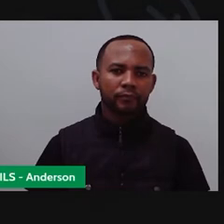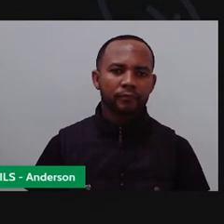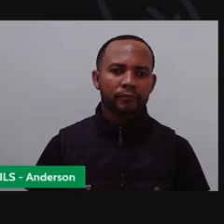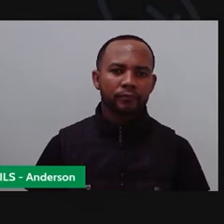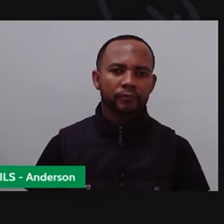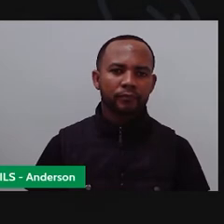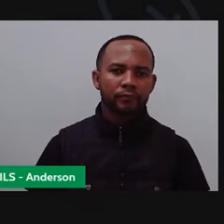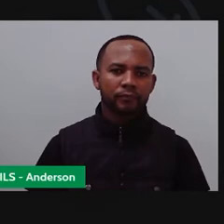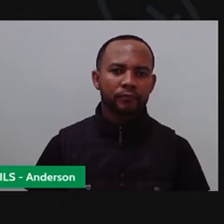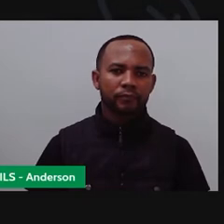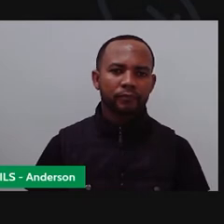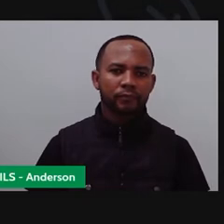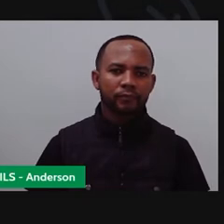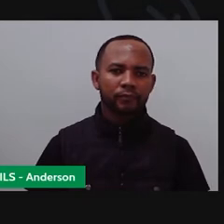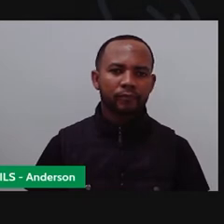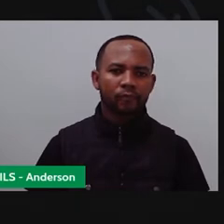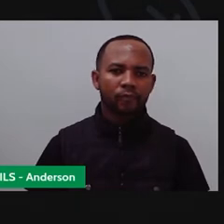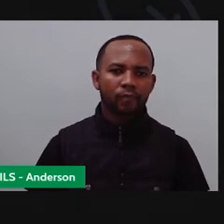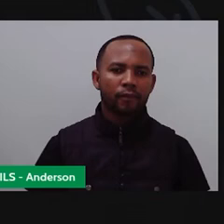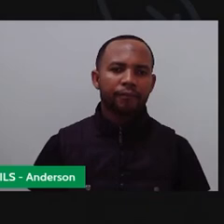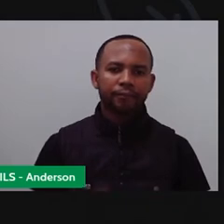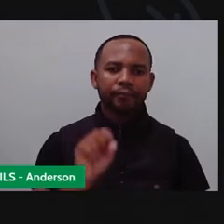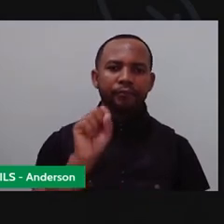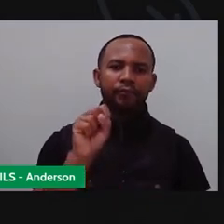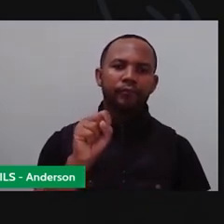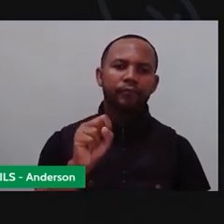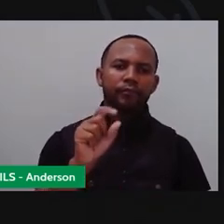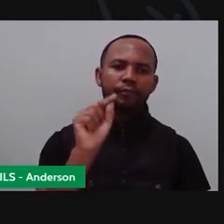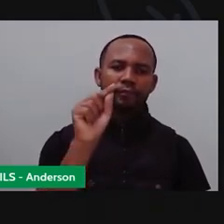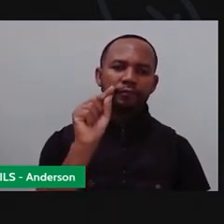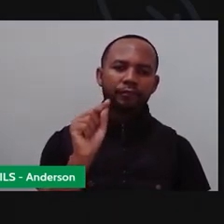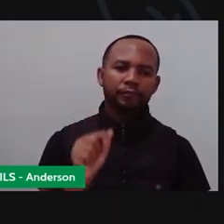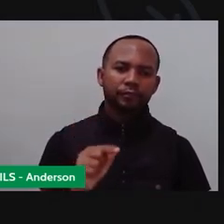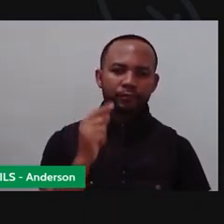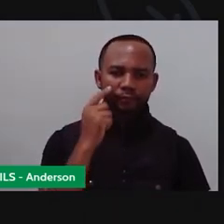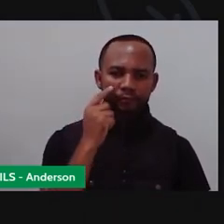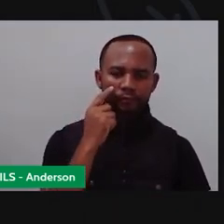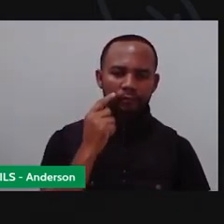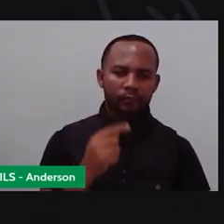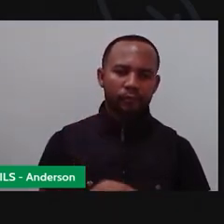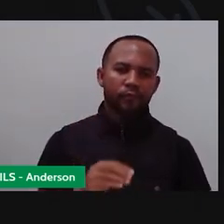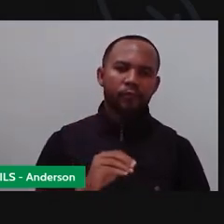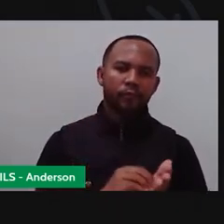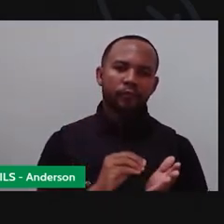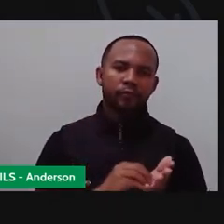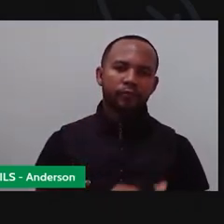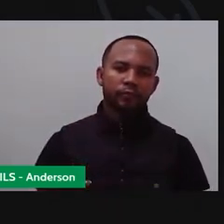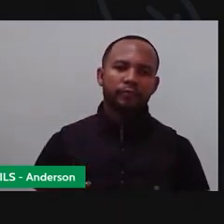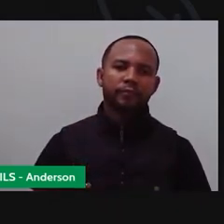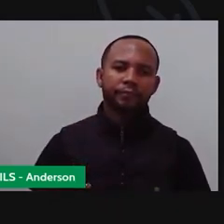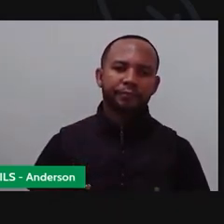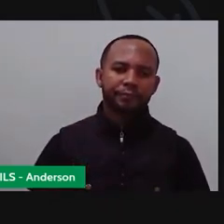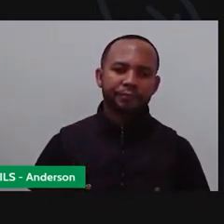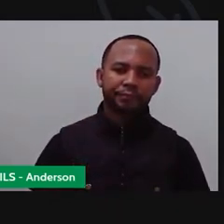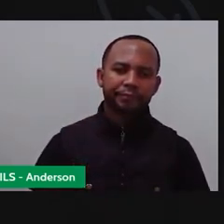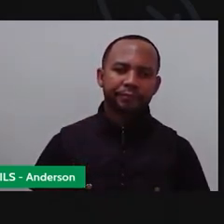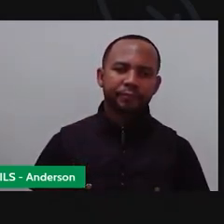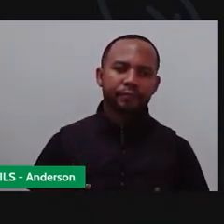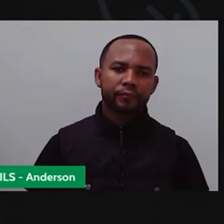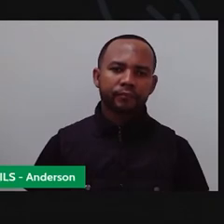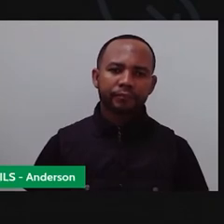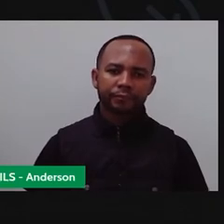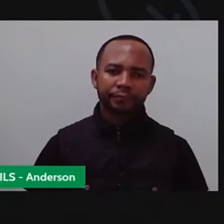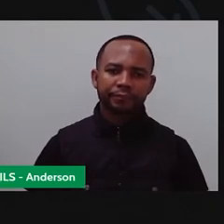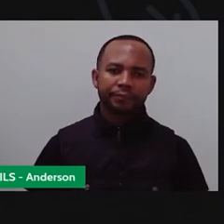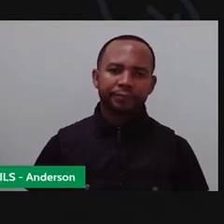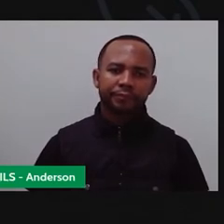8. Eita, pró! Não deu. E agora? E agora a gente põe a régua aqui de novo, ó. Bonitinho, ó. Coladinho. E